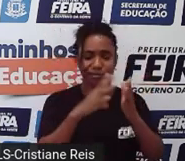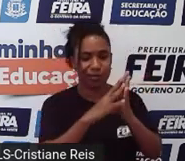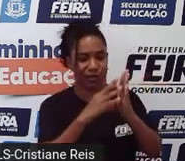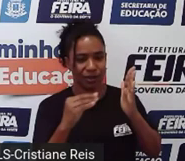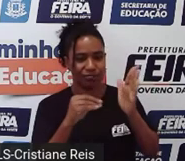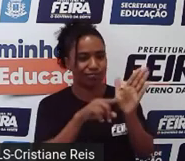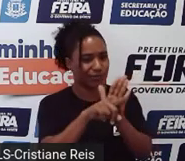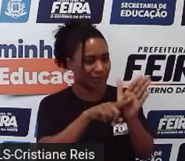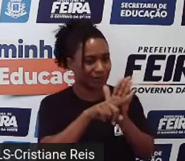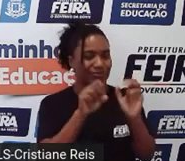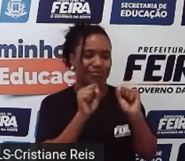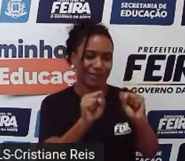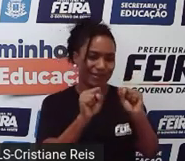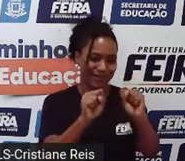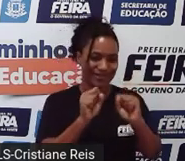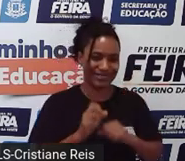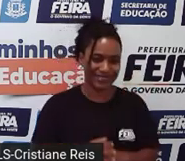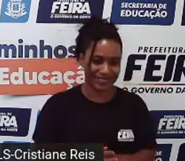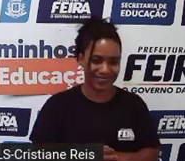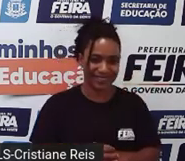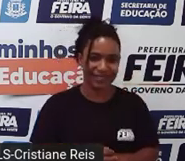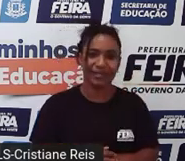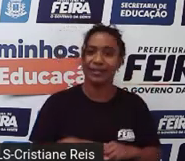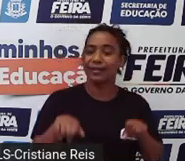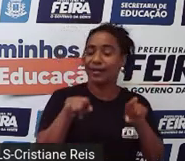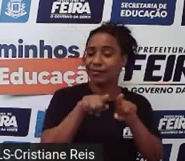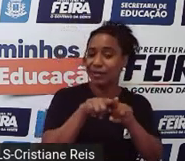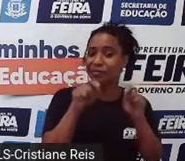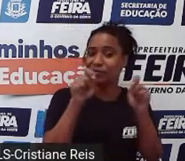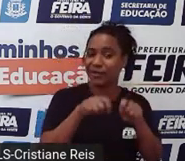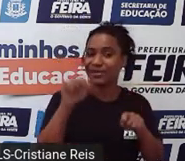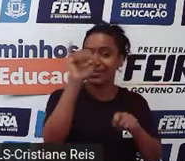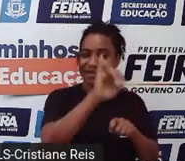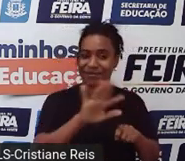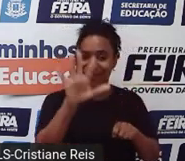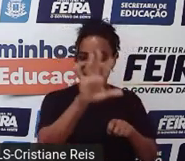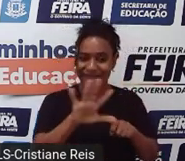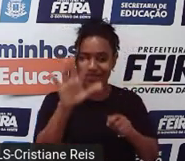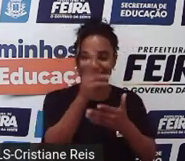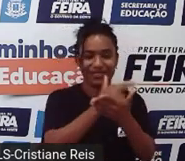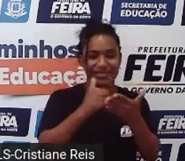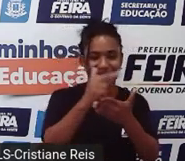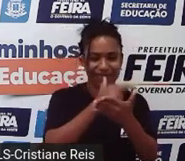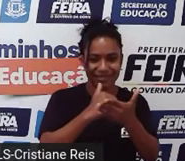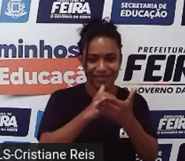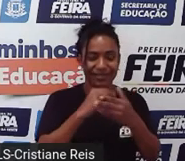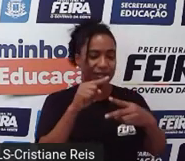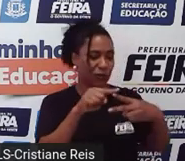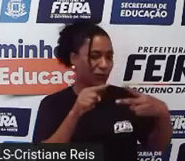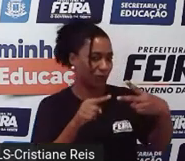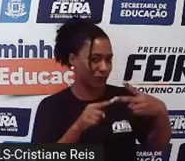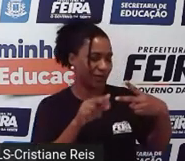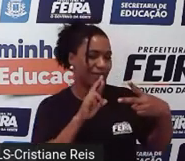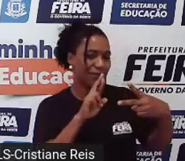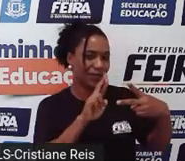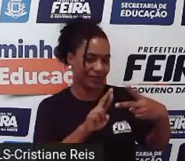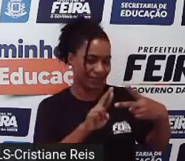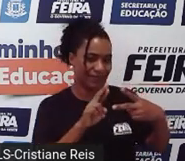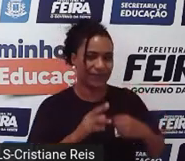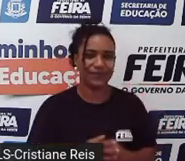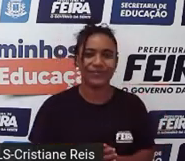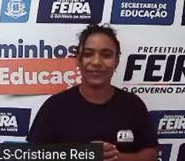pesquisar. E podem também ilustrar a tabela. Respondendo a esses dois questionamentos. Number one.